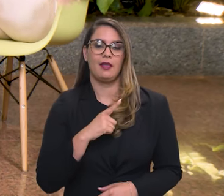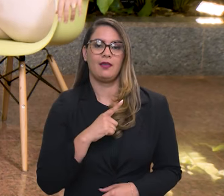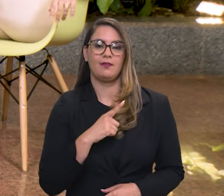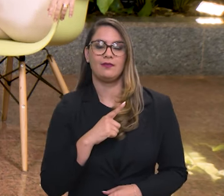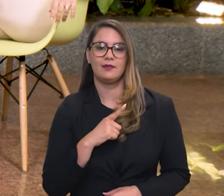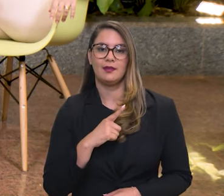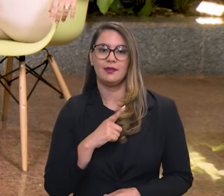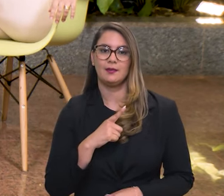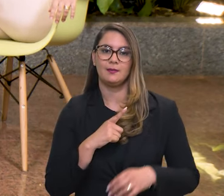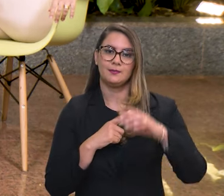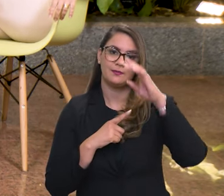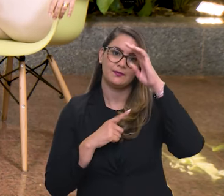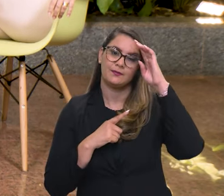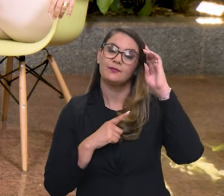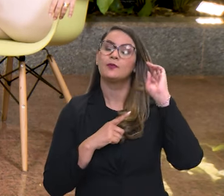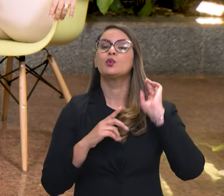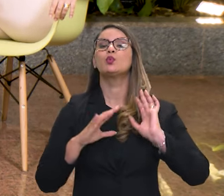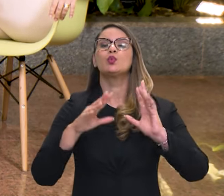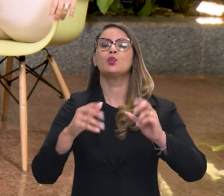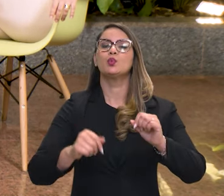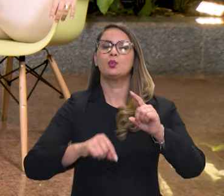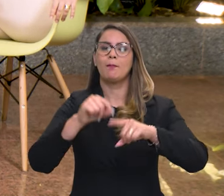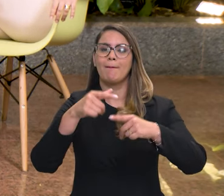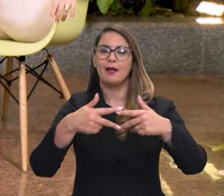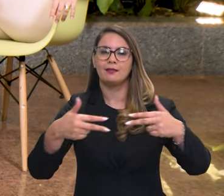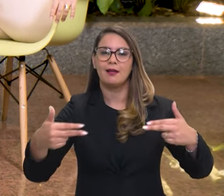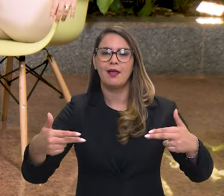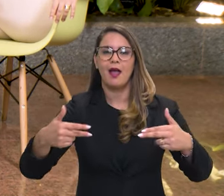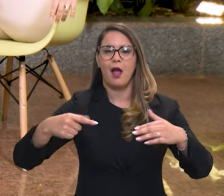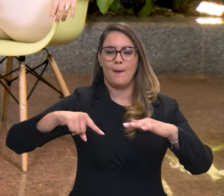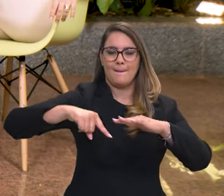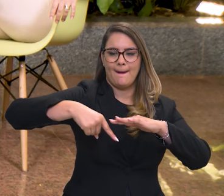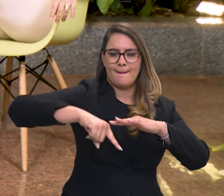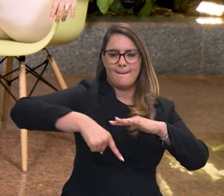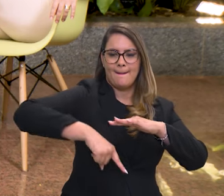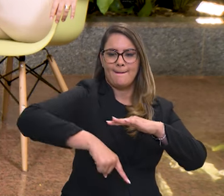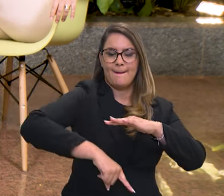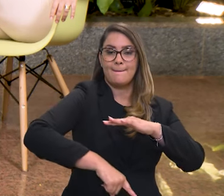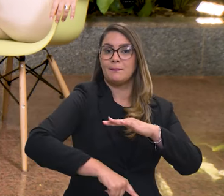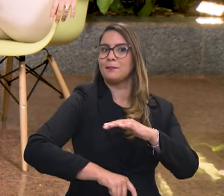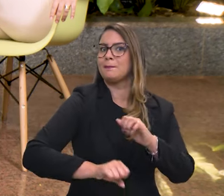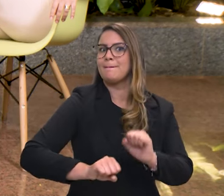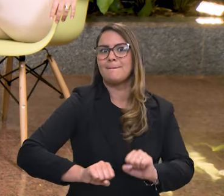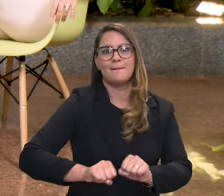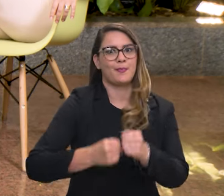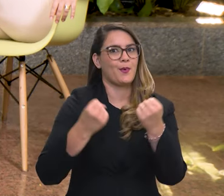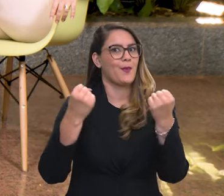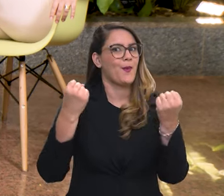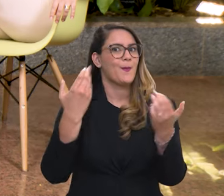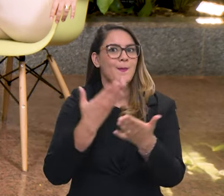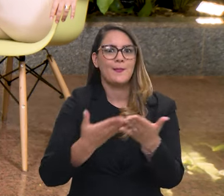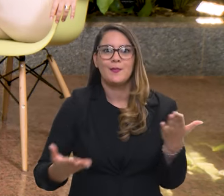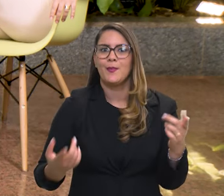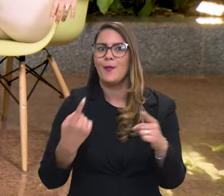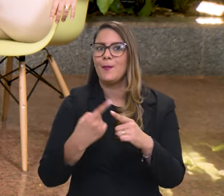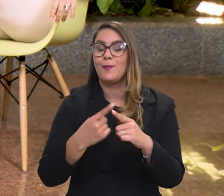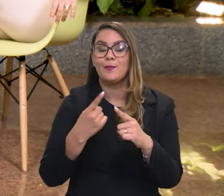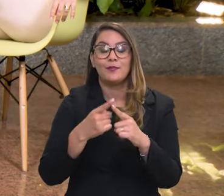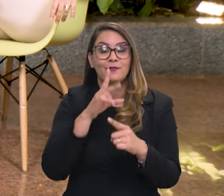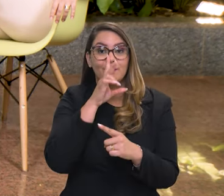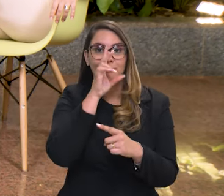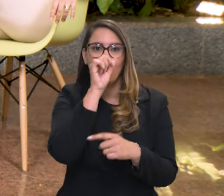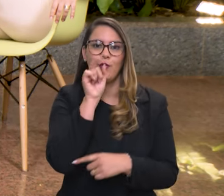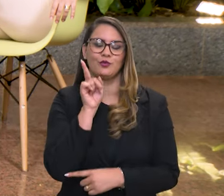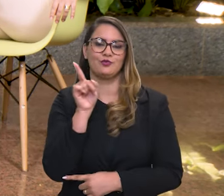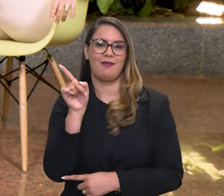houve... Todo o equipamento de sondagem, de perfuração, acabou se perdendo por conta